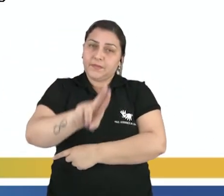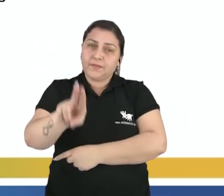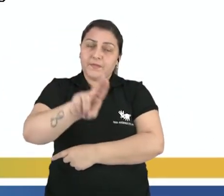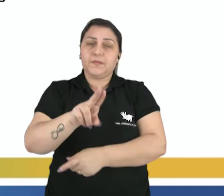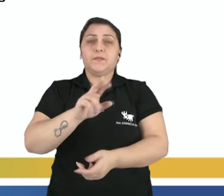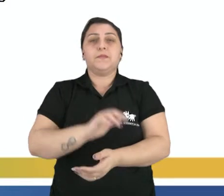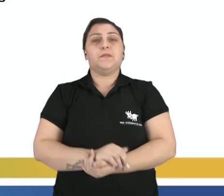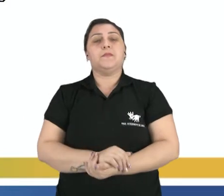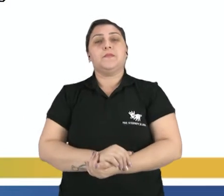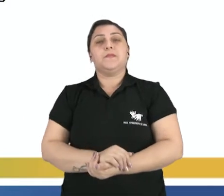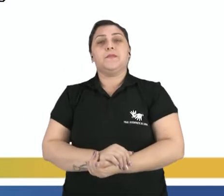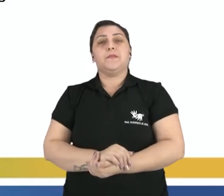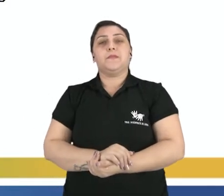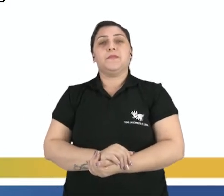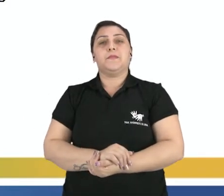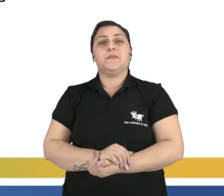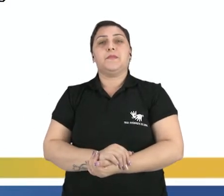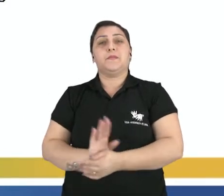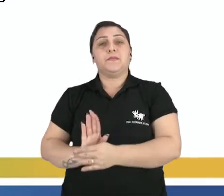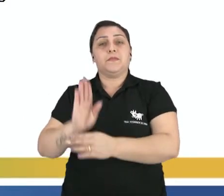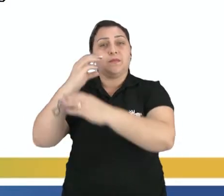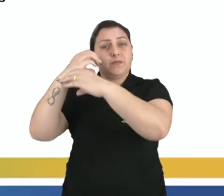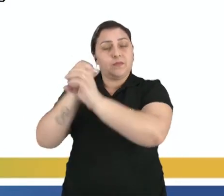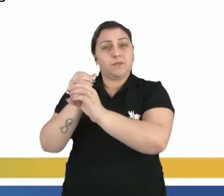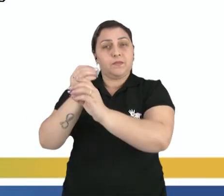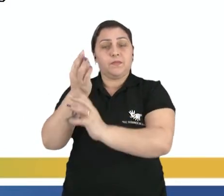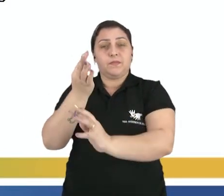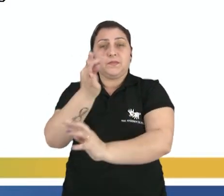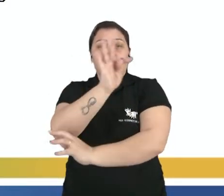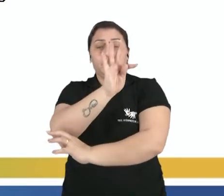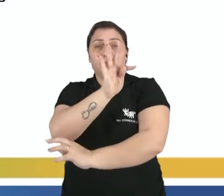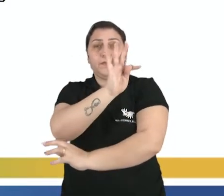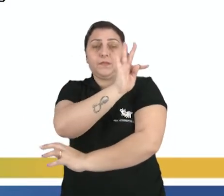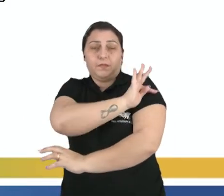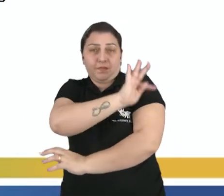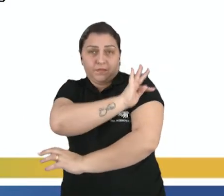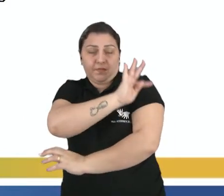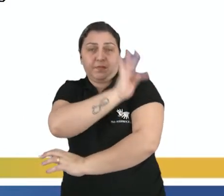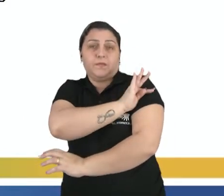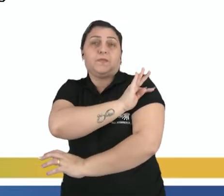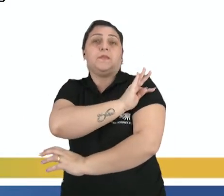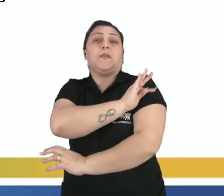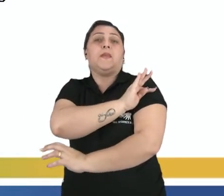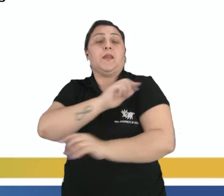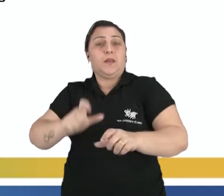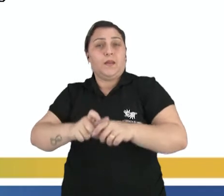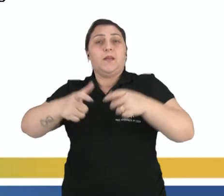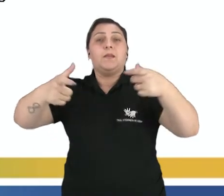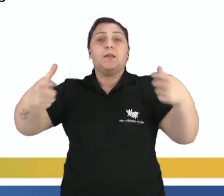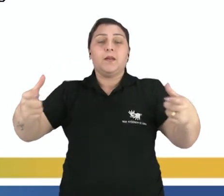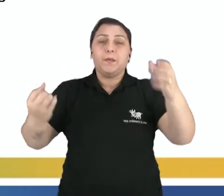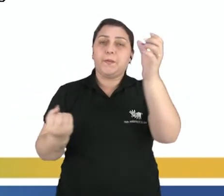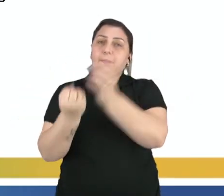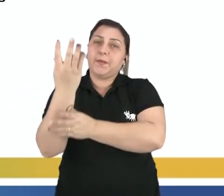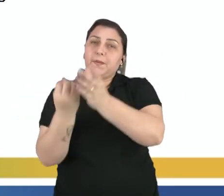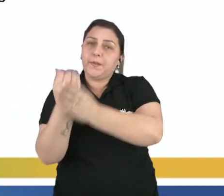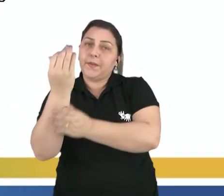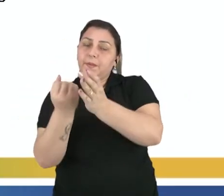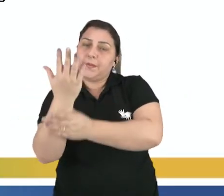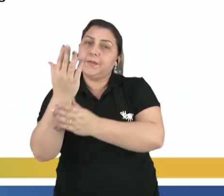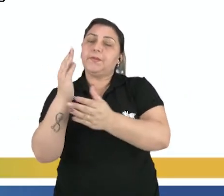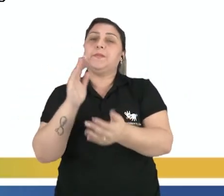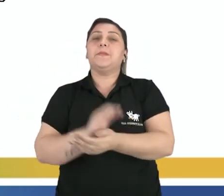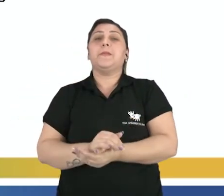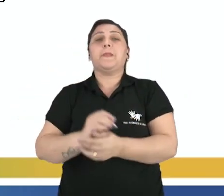a biotecnologia, as técnicas biotecnológicas para aumentar a produção, né,